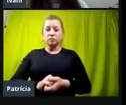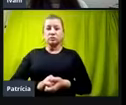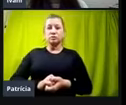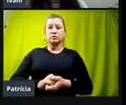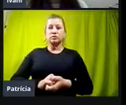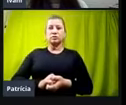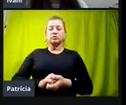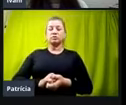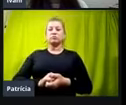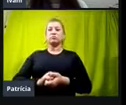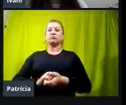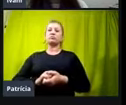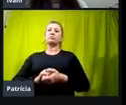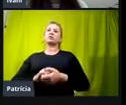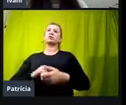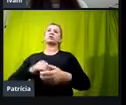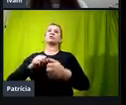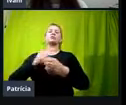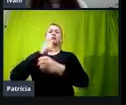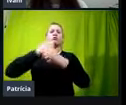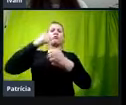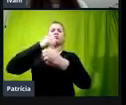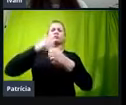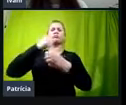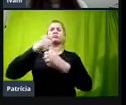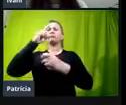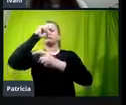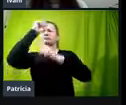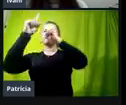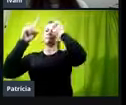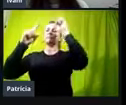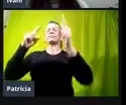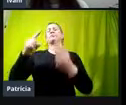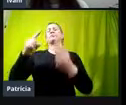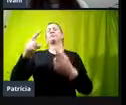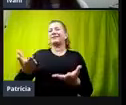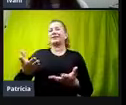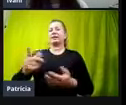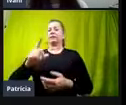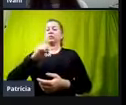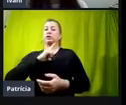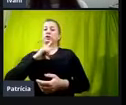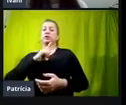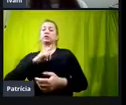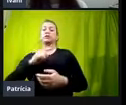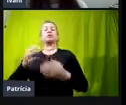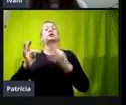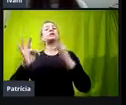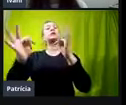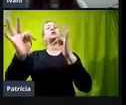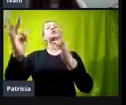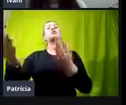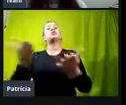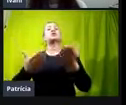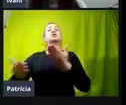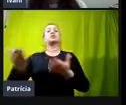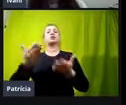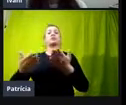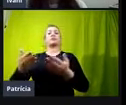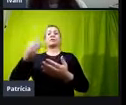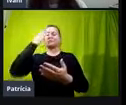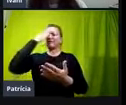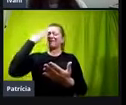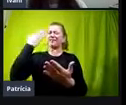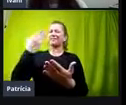construir mesmo algumas ideias que a gente tem acerca, né, da tecnologia assistiva, e mais do que acreditar que